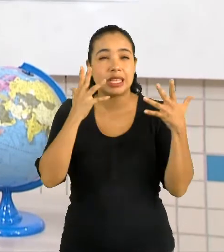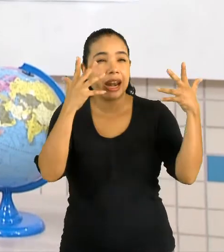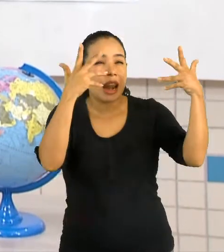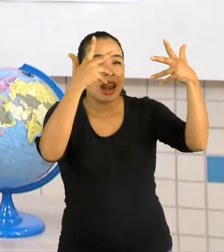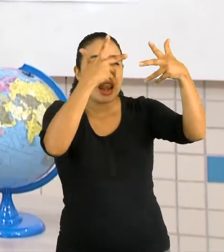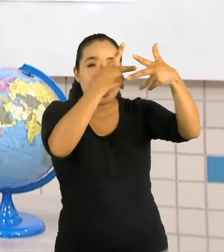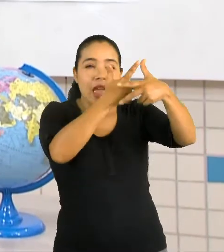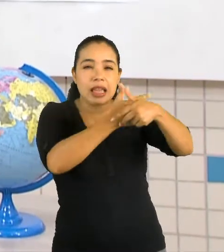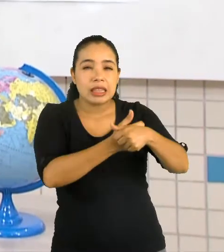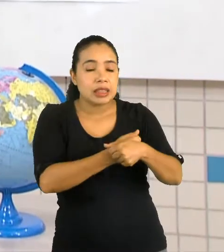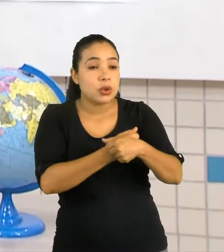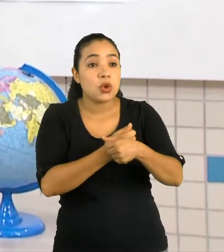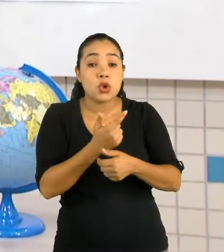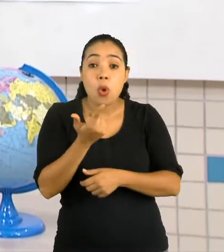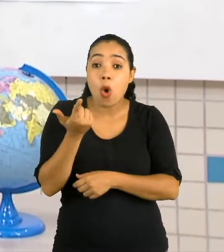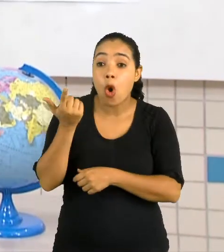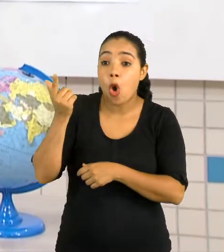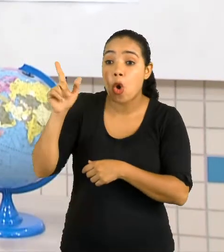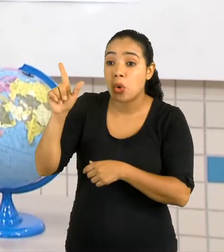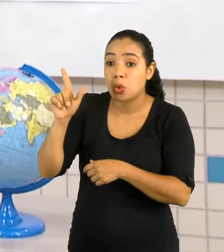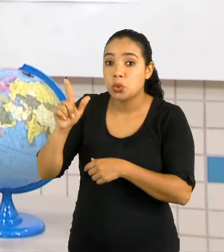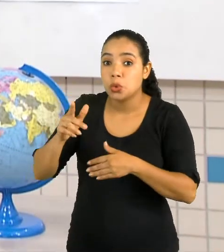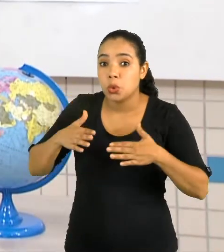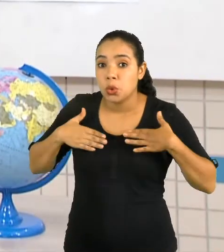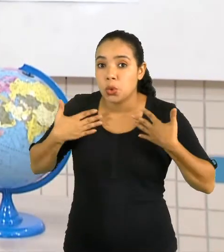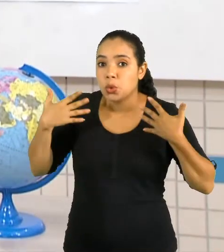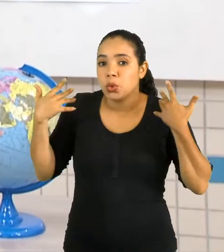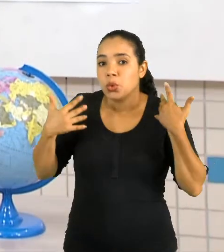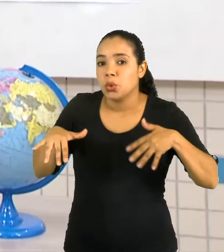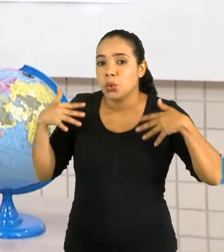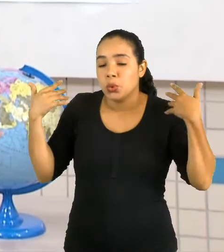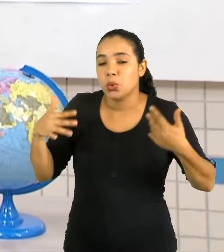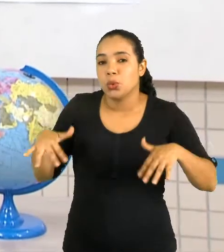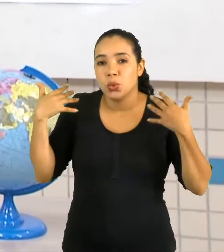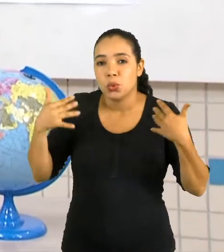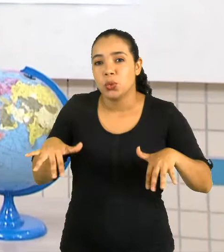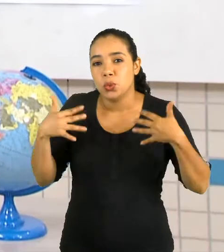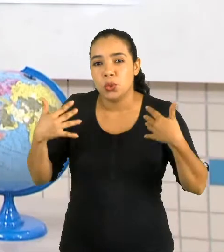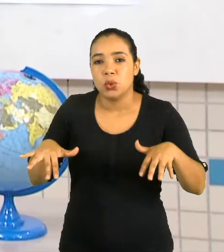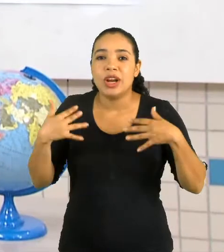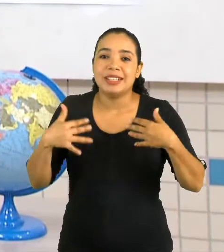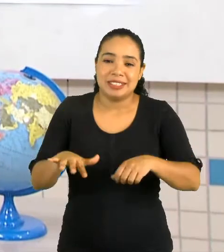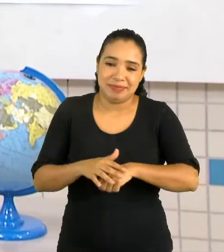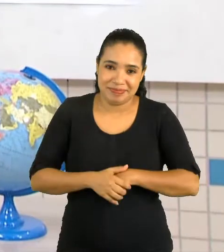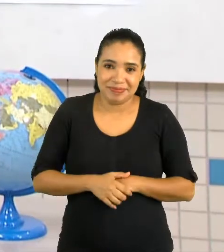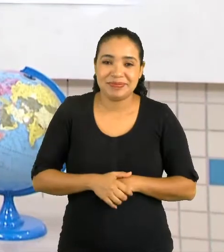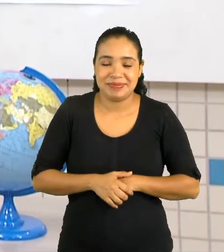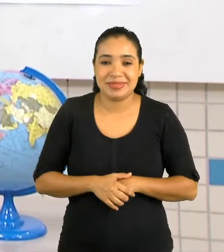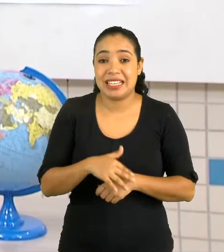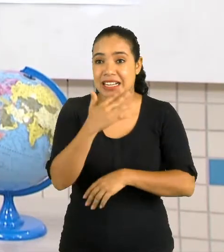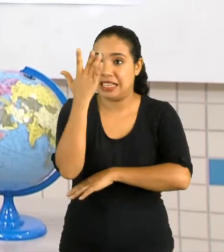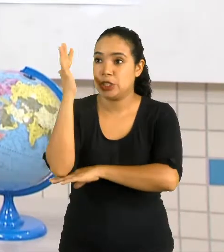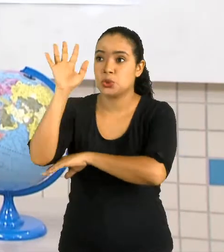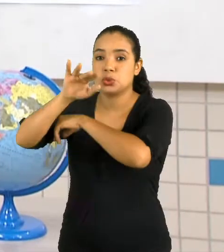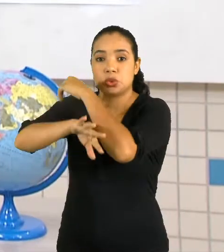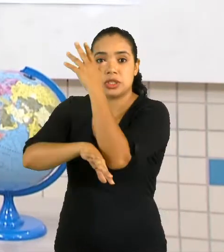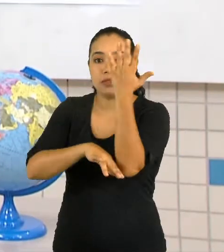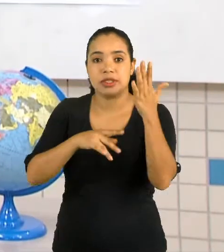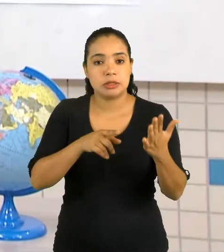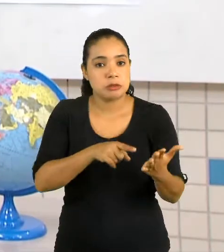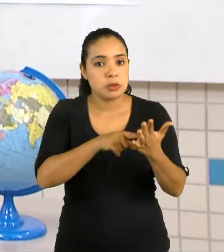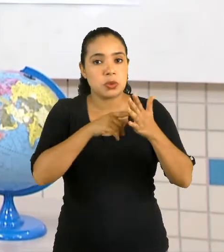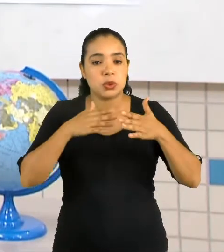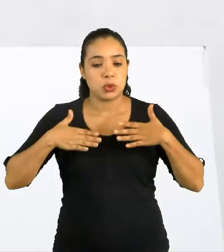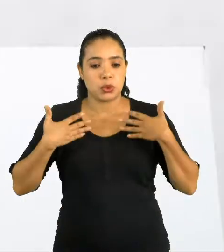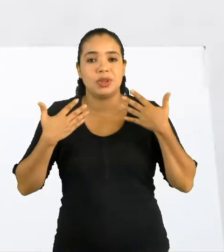até assustadores. A natureza, às vezes, nos surpreende,